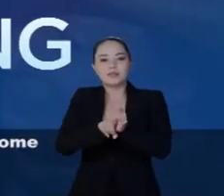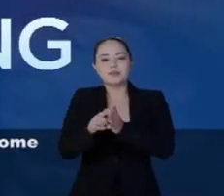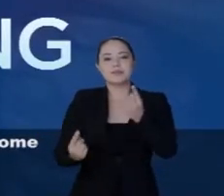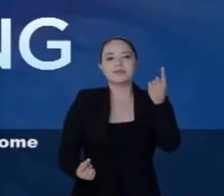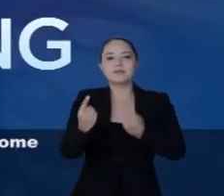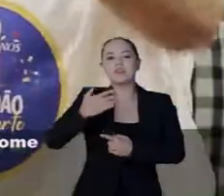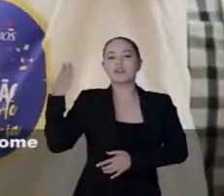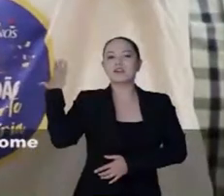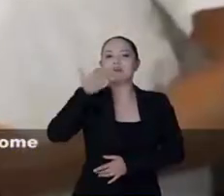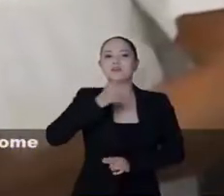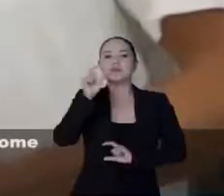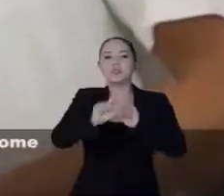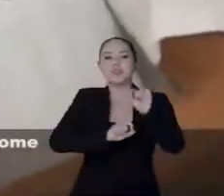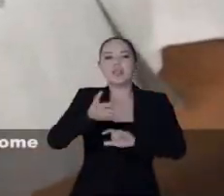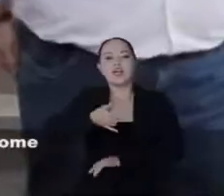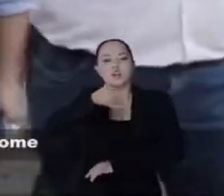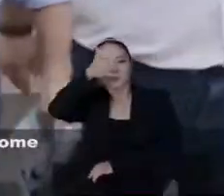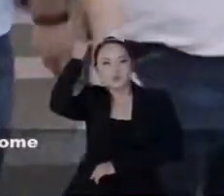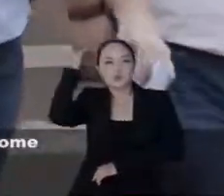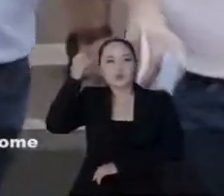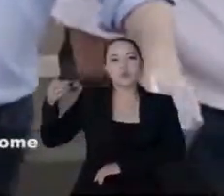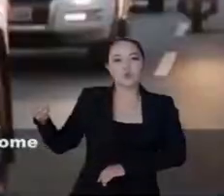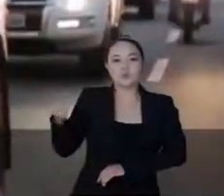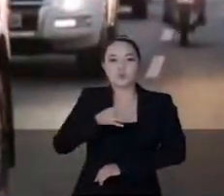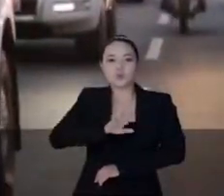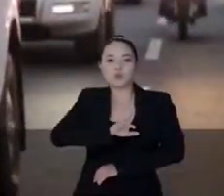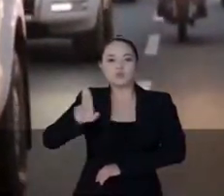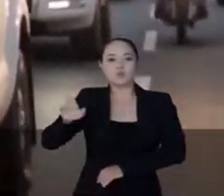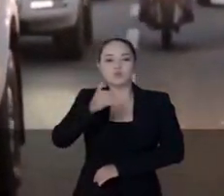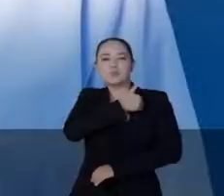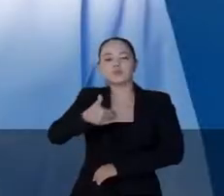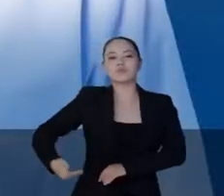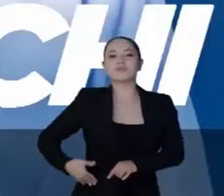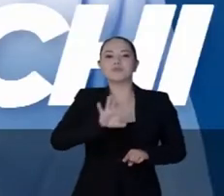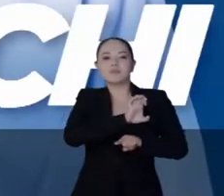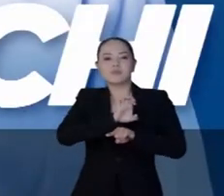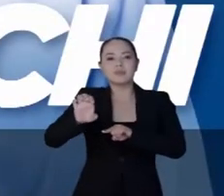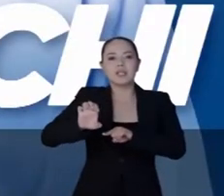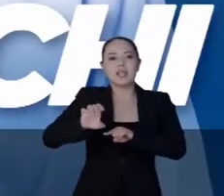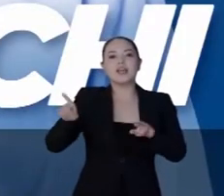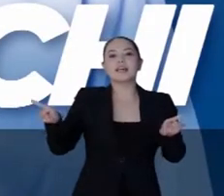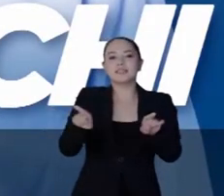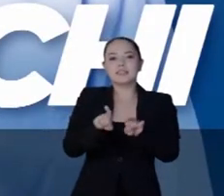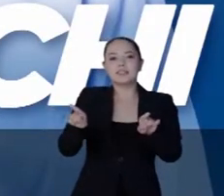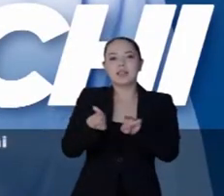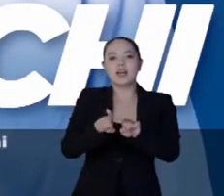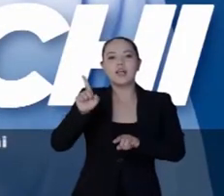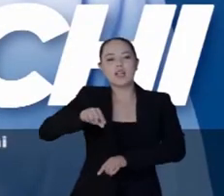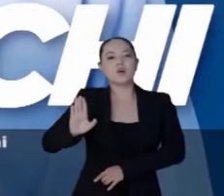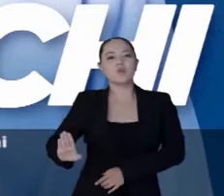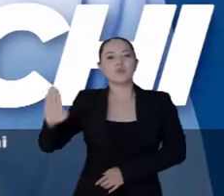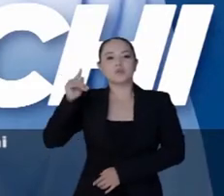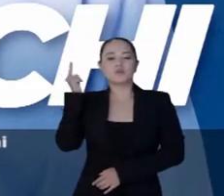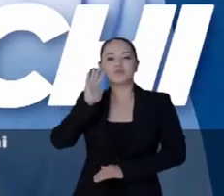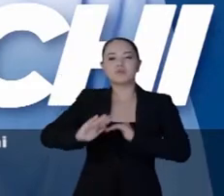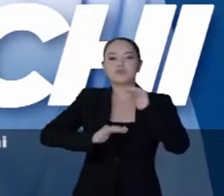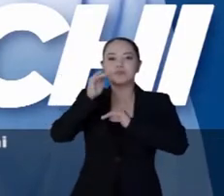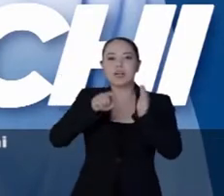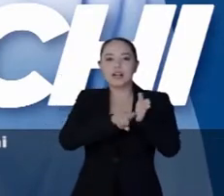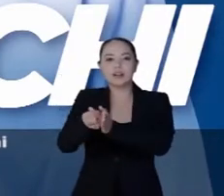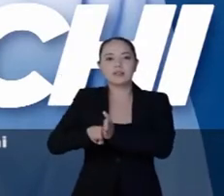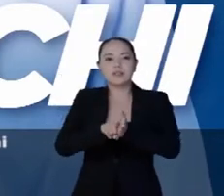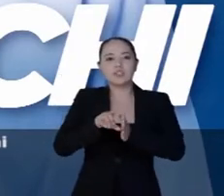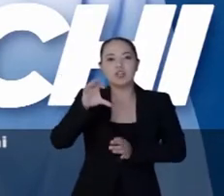Rankin acaba de comprovar. Junior Mock, o mais novo nome na campanha ao governo do Estado, também é o candidato que mais cresce nas